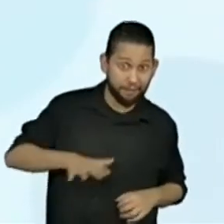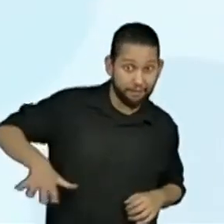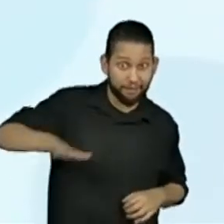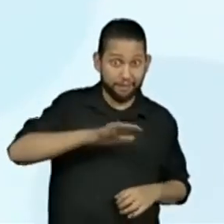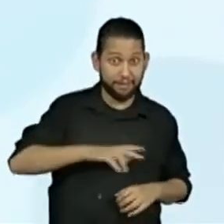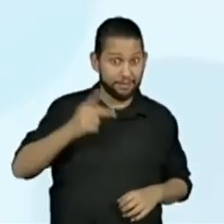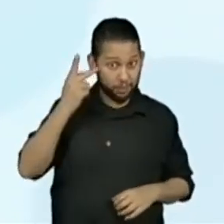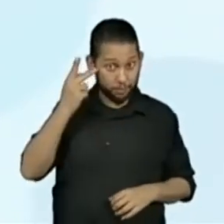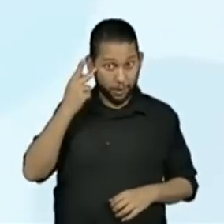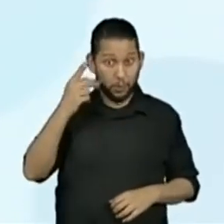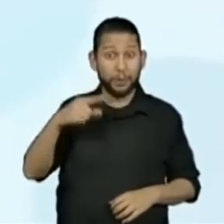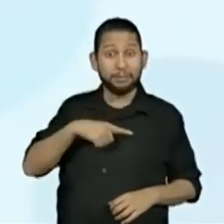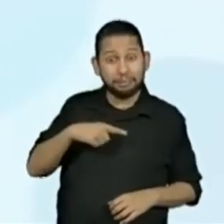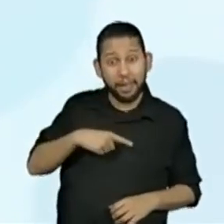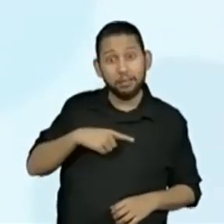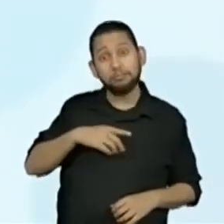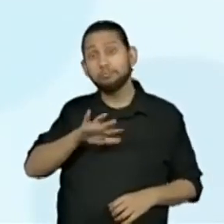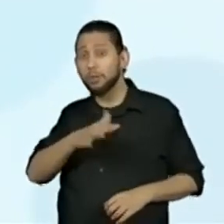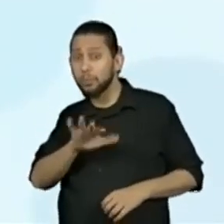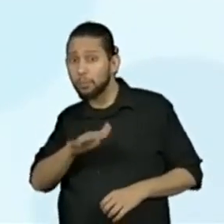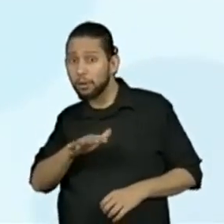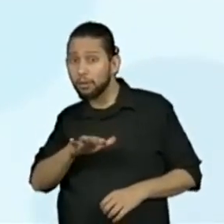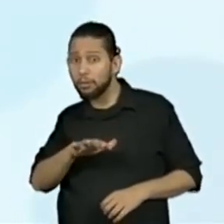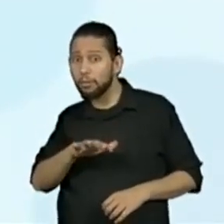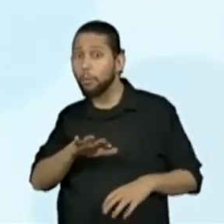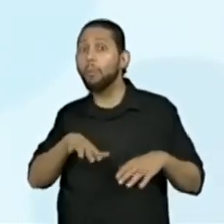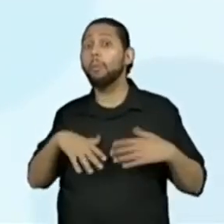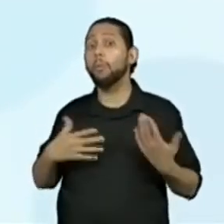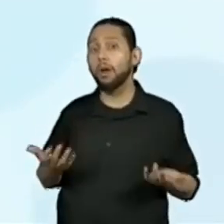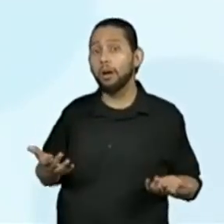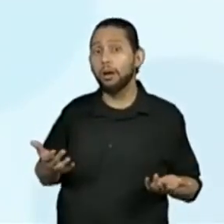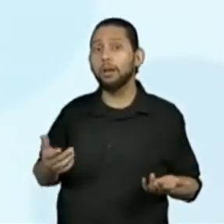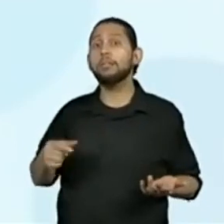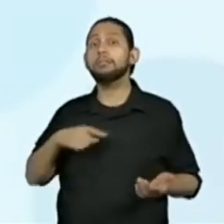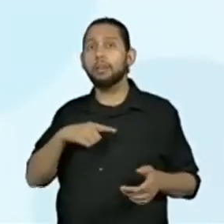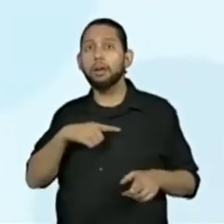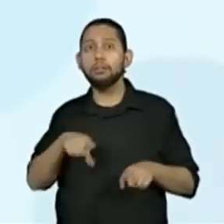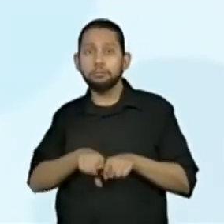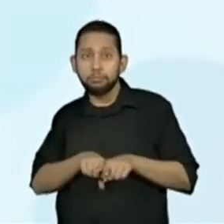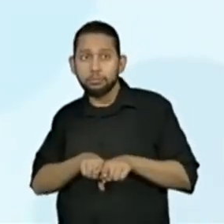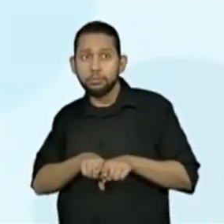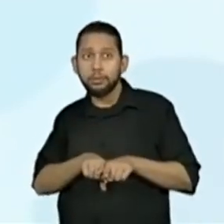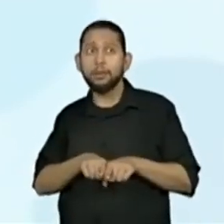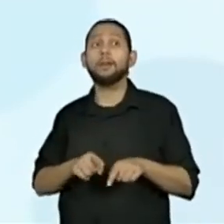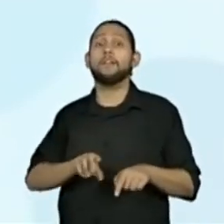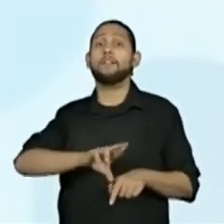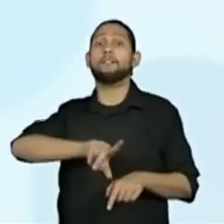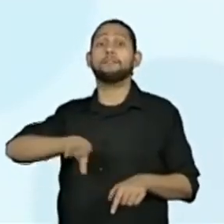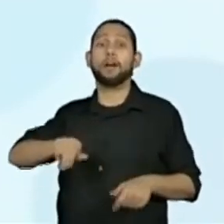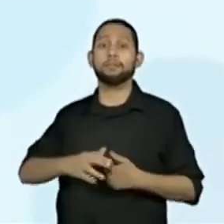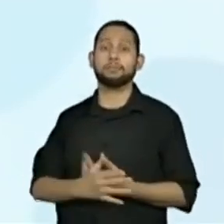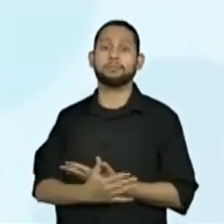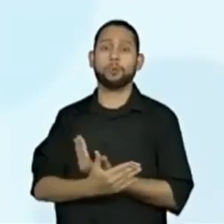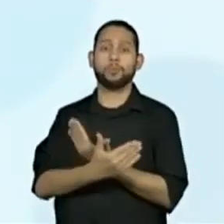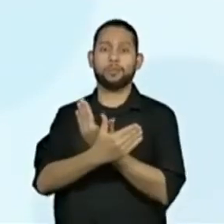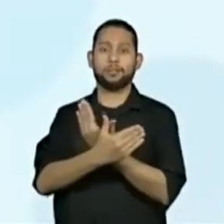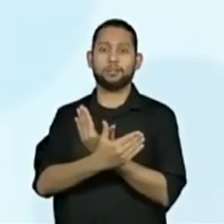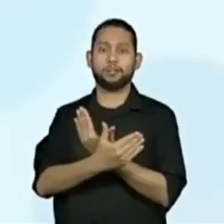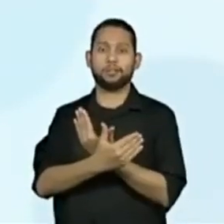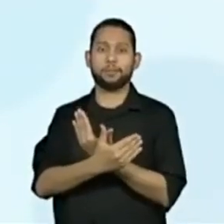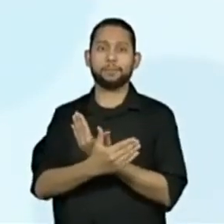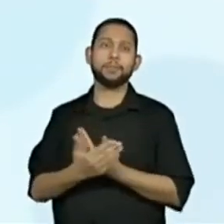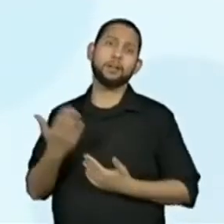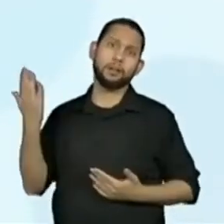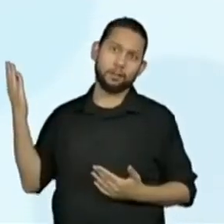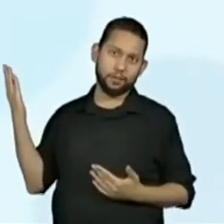pontinhos, há pontinhos de espécies de borboletas. Então, se não tivesse o banco de palavras, nós voltaríamos